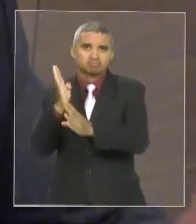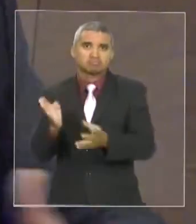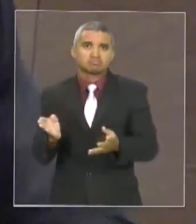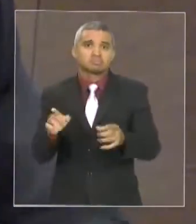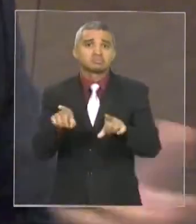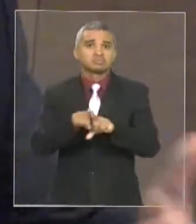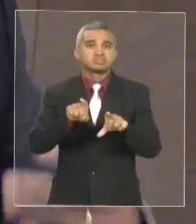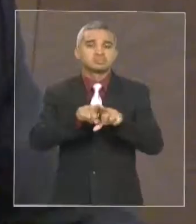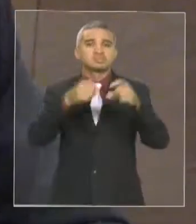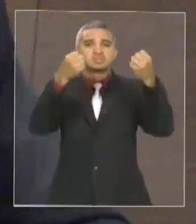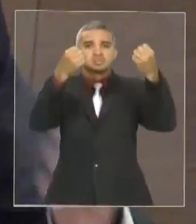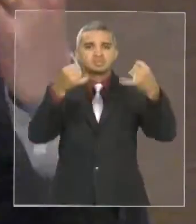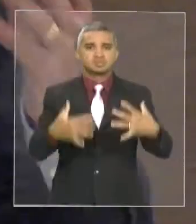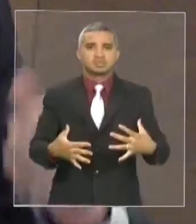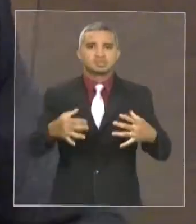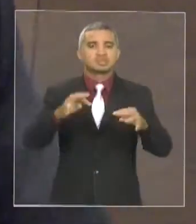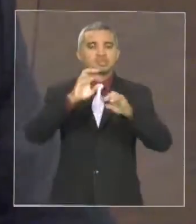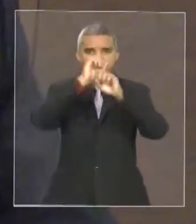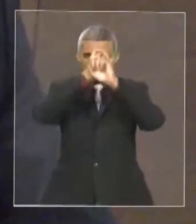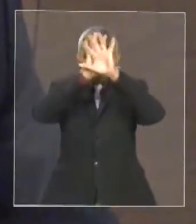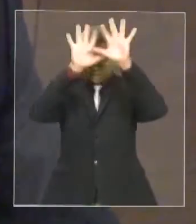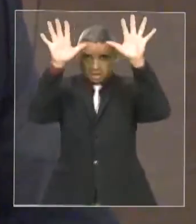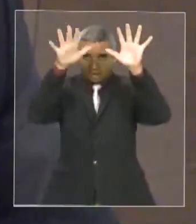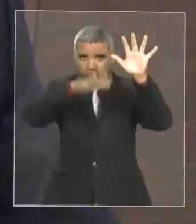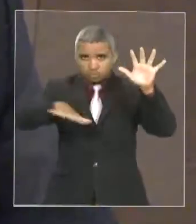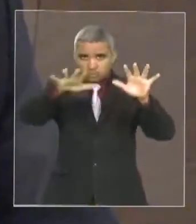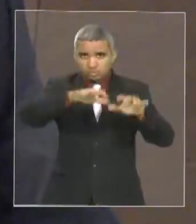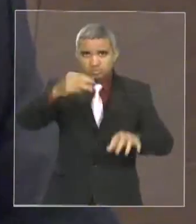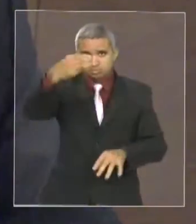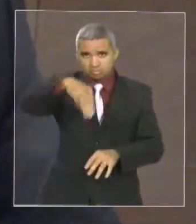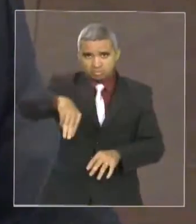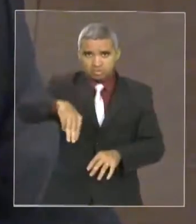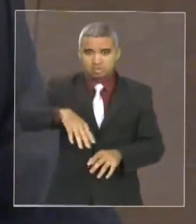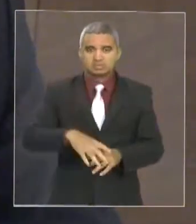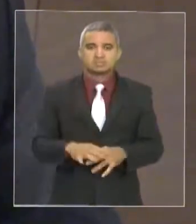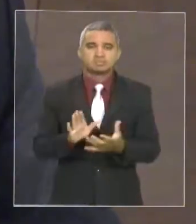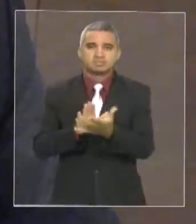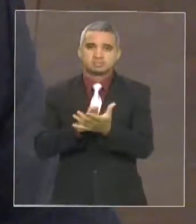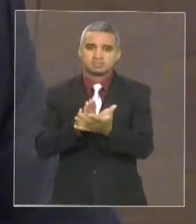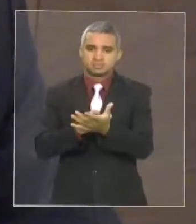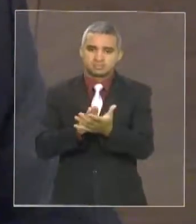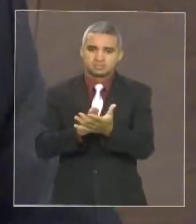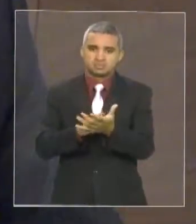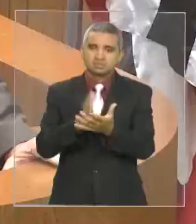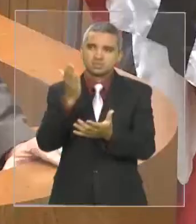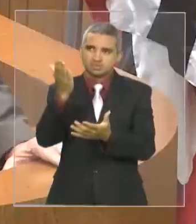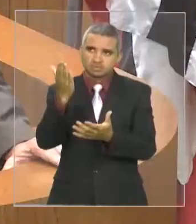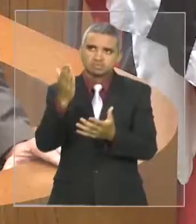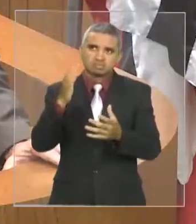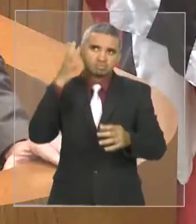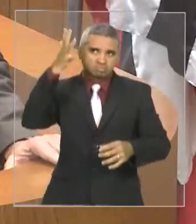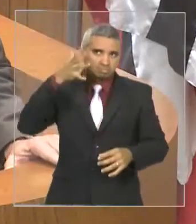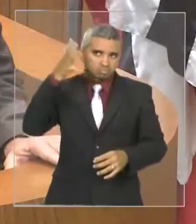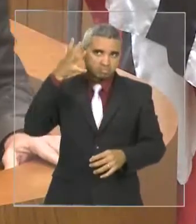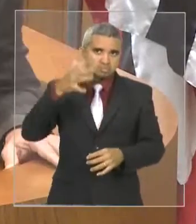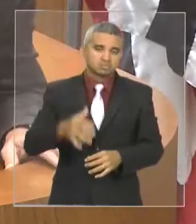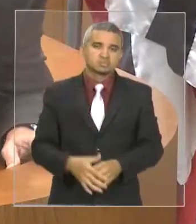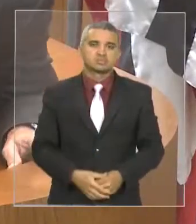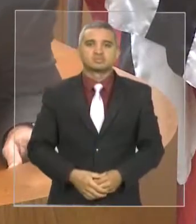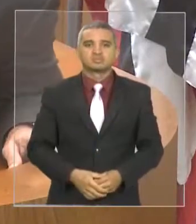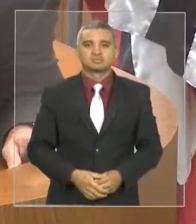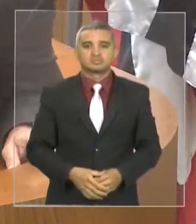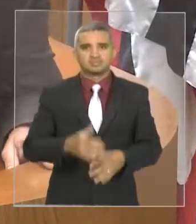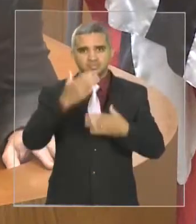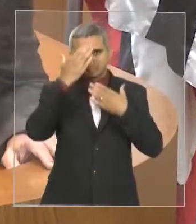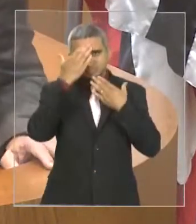torcedor de todo o Estado do Maranhão. Então, agradeço, vossa excelência pela parte, e parabenizo também por fazer parte desse pronunciamento. Eu agradeço a sua parte bastante.